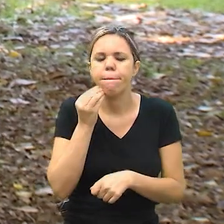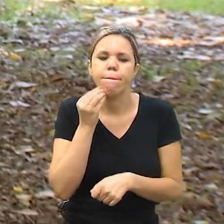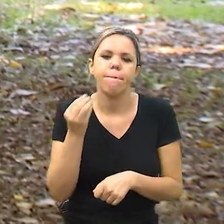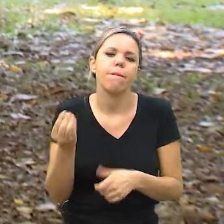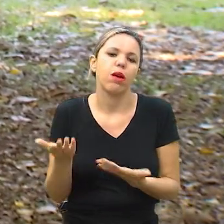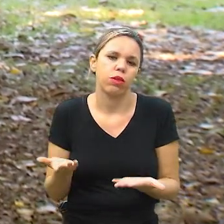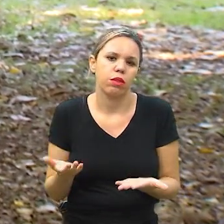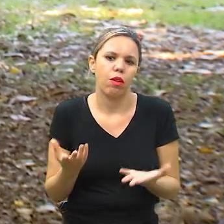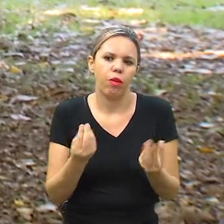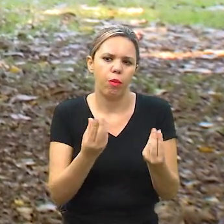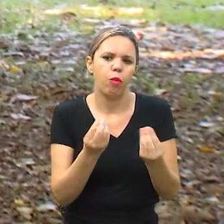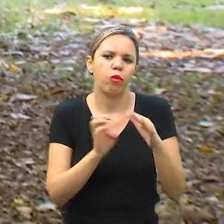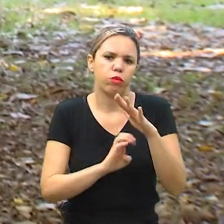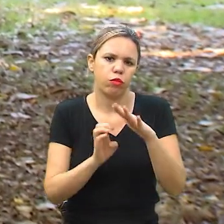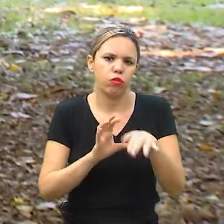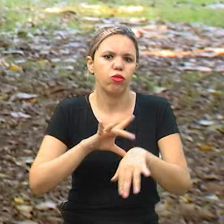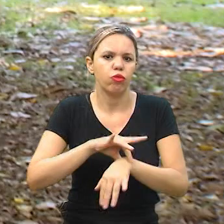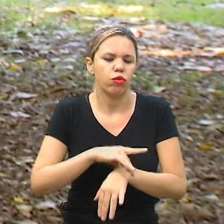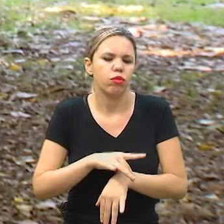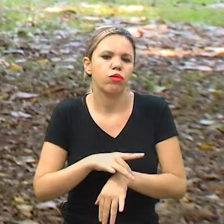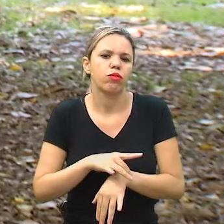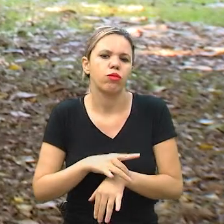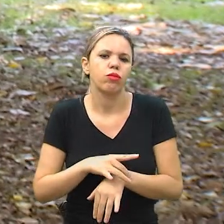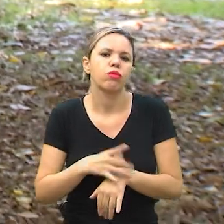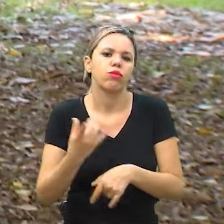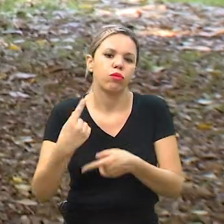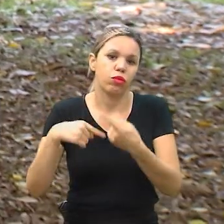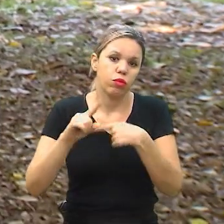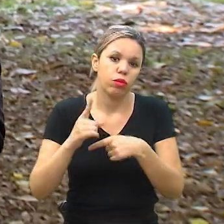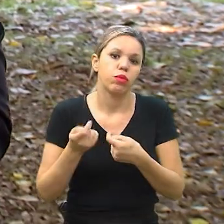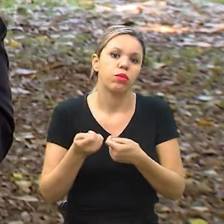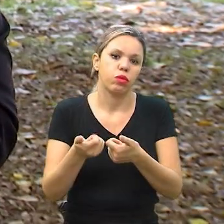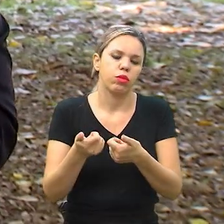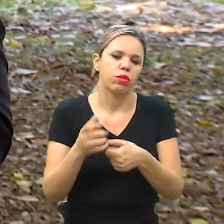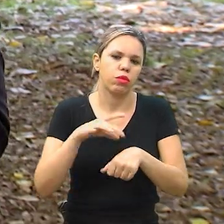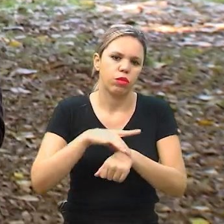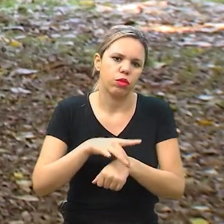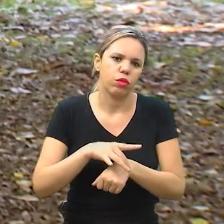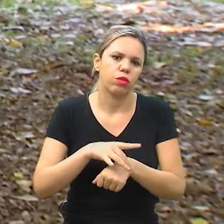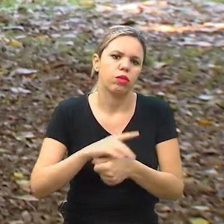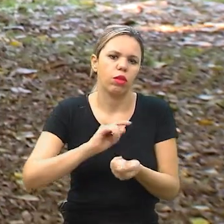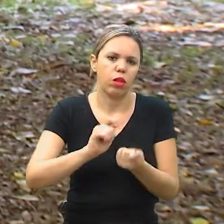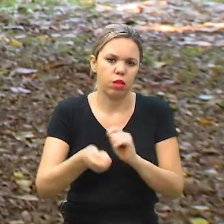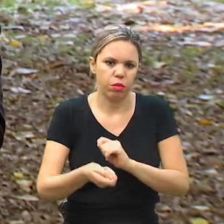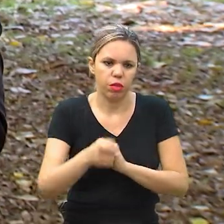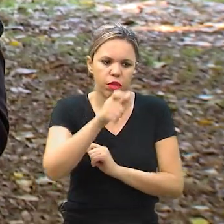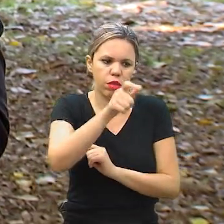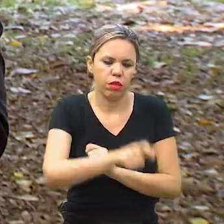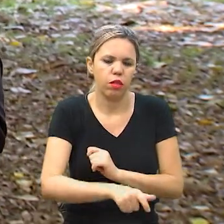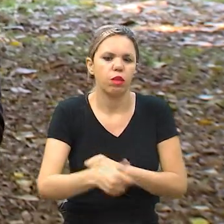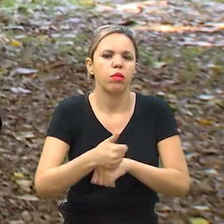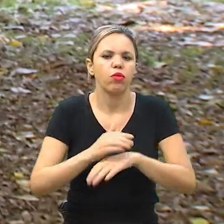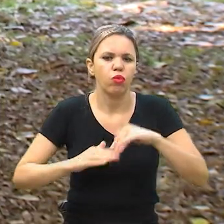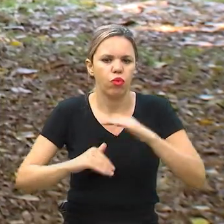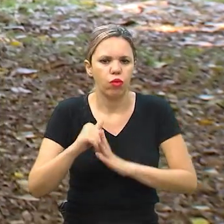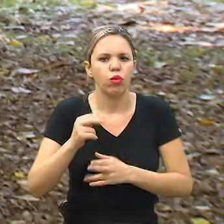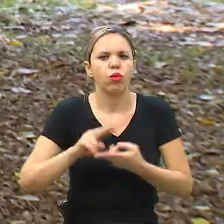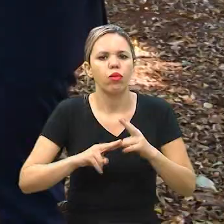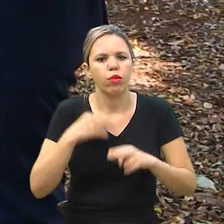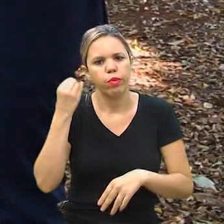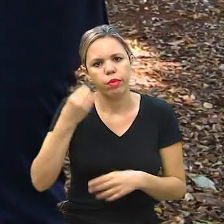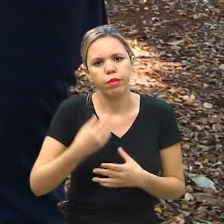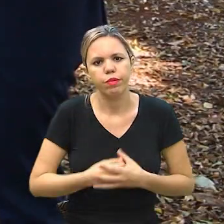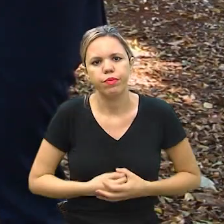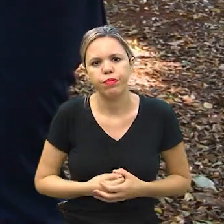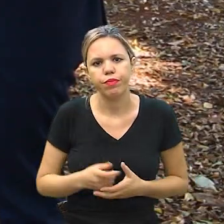várias seguradoras de renome, de lastro financeiro, que podem oferecer um seguro personalizado por meio de profissionais que sejam especializados também.